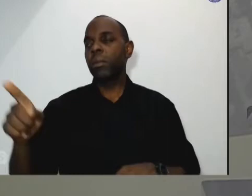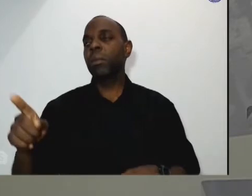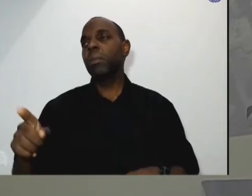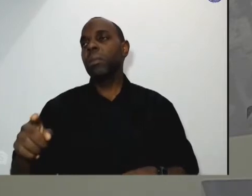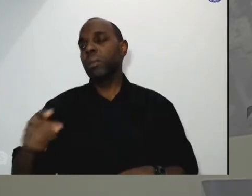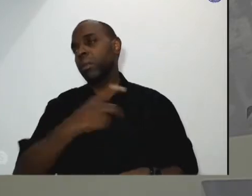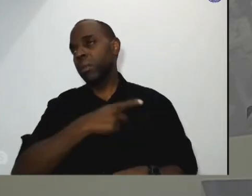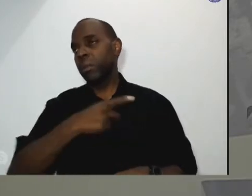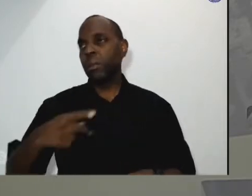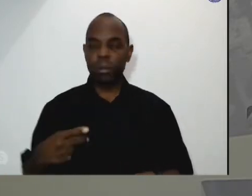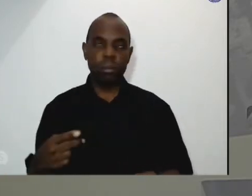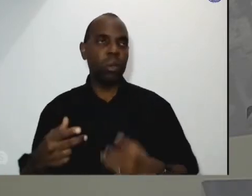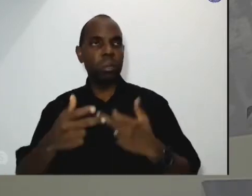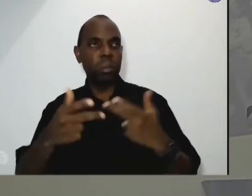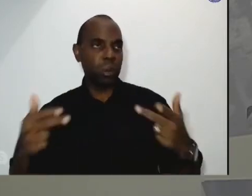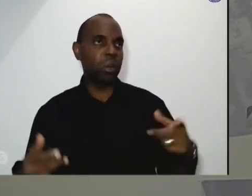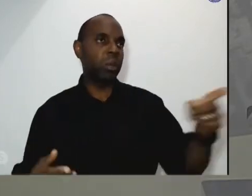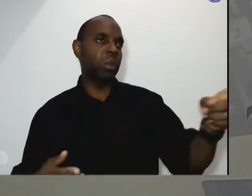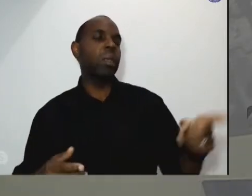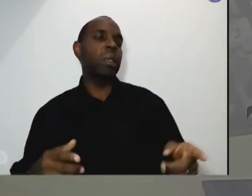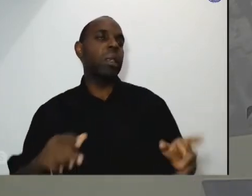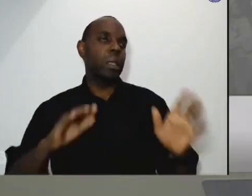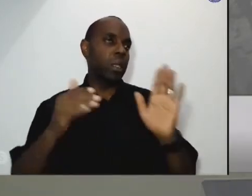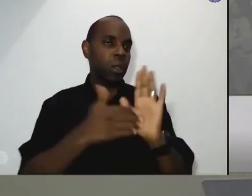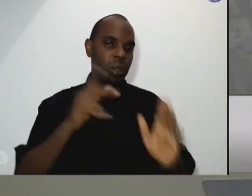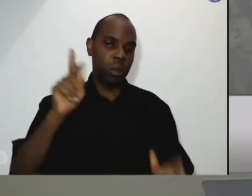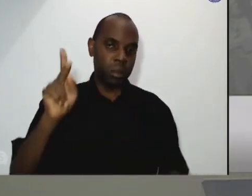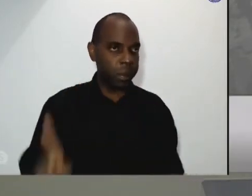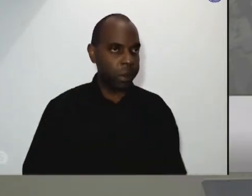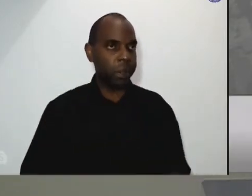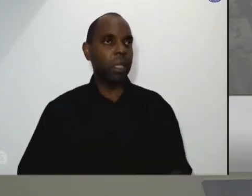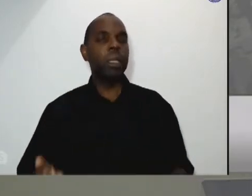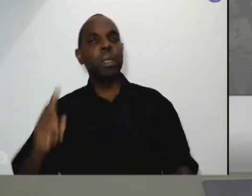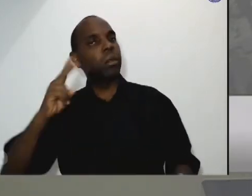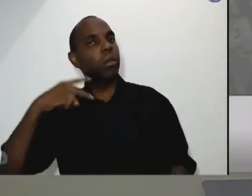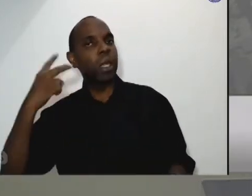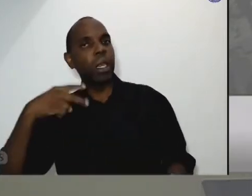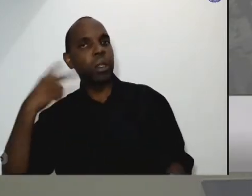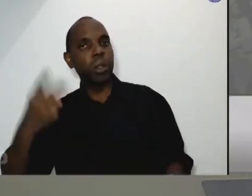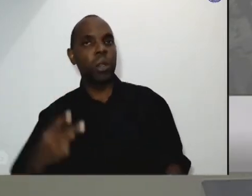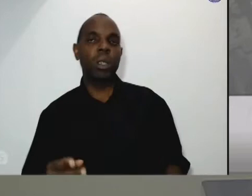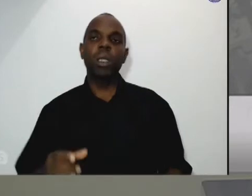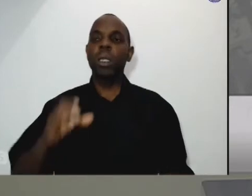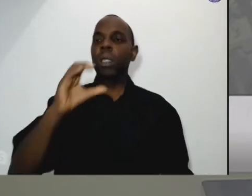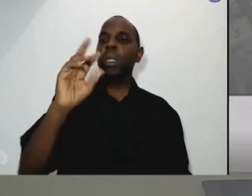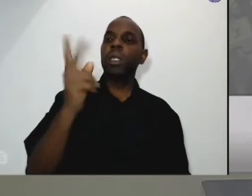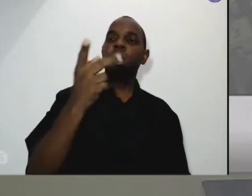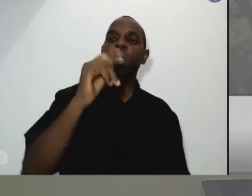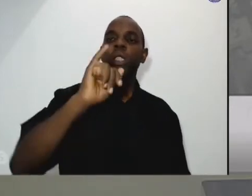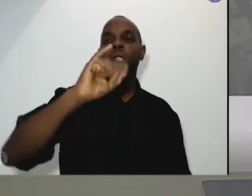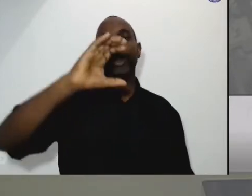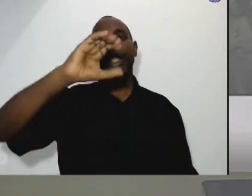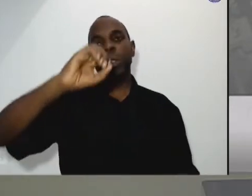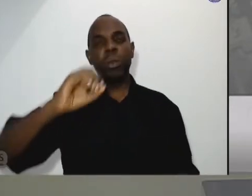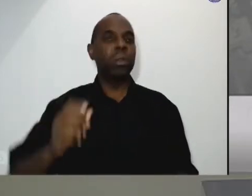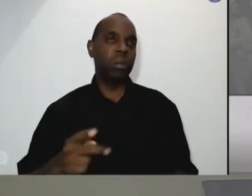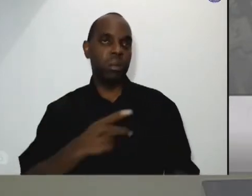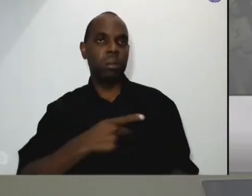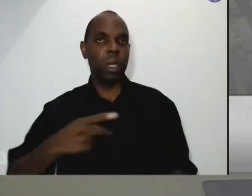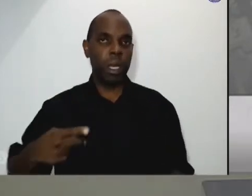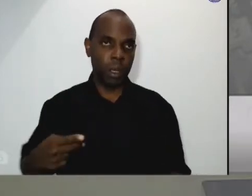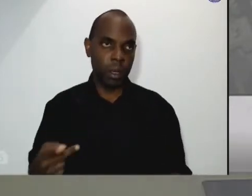representando todos a casa aqui os vereadores o padre Chico e o convite da Patrícia vou resumir senão